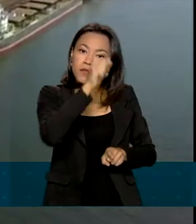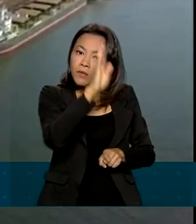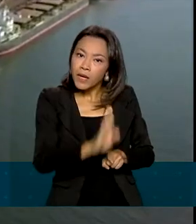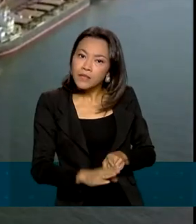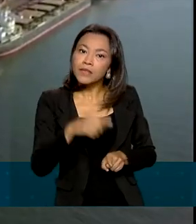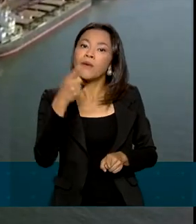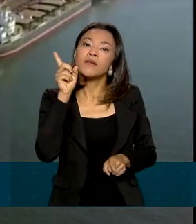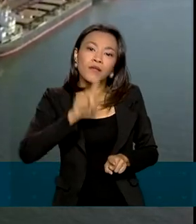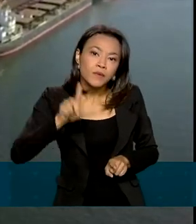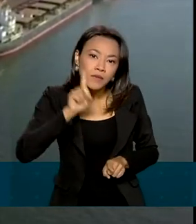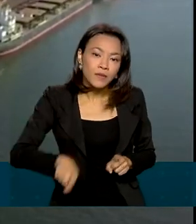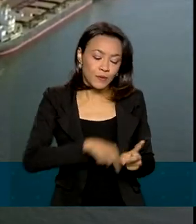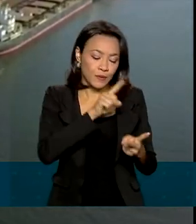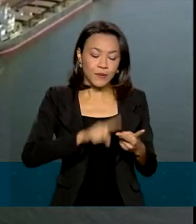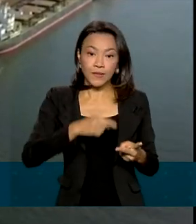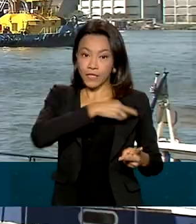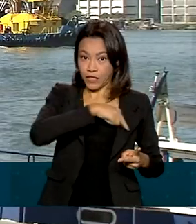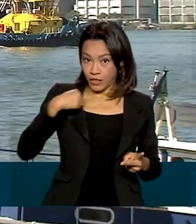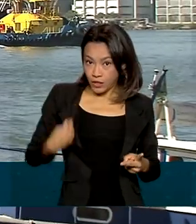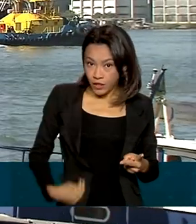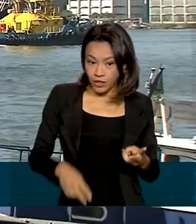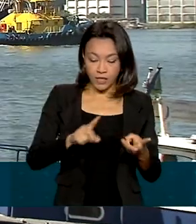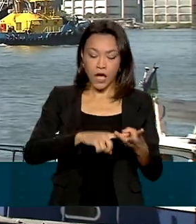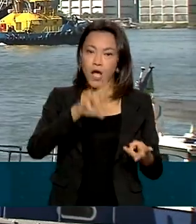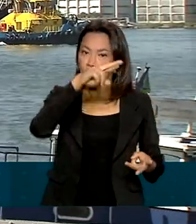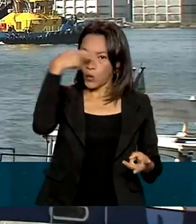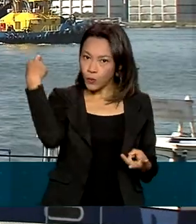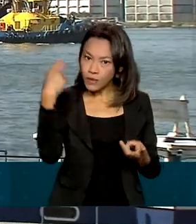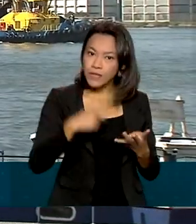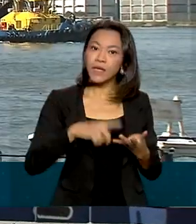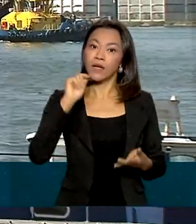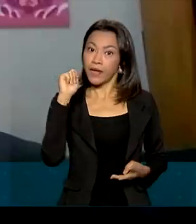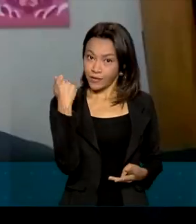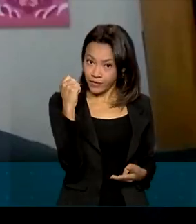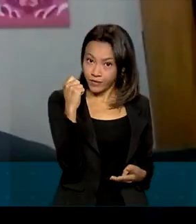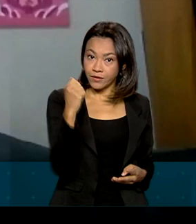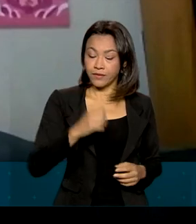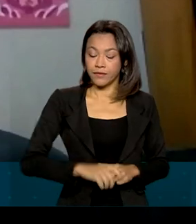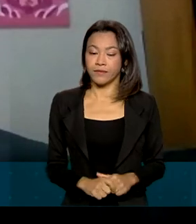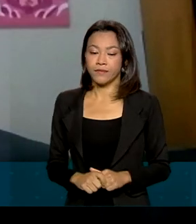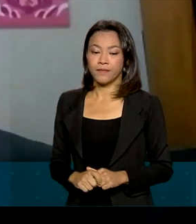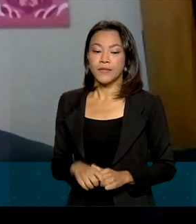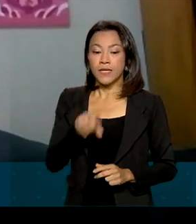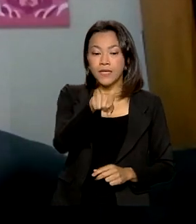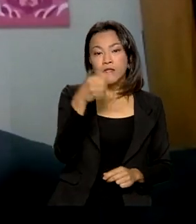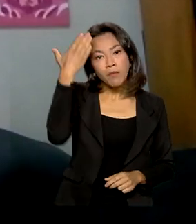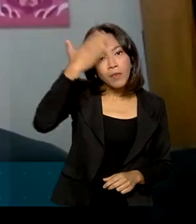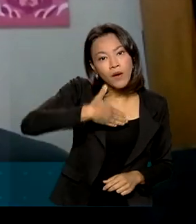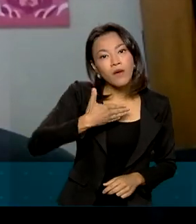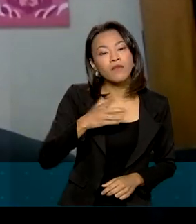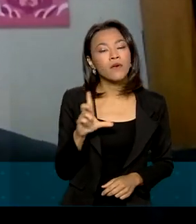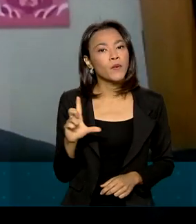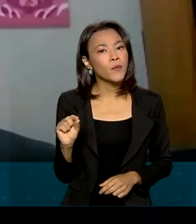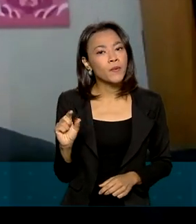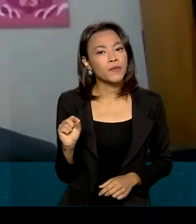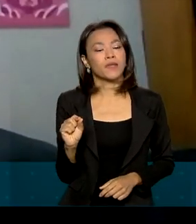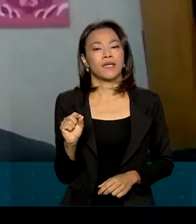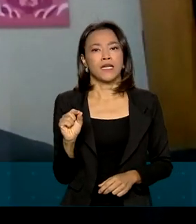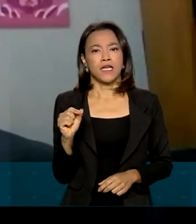são os Estados Unidos, China, Rússia e Argentina. Mostra a